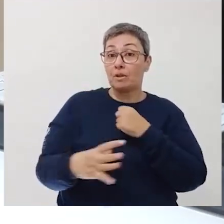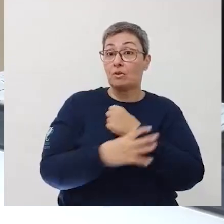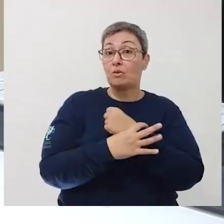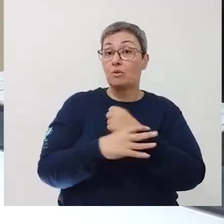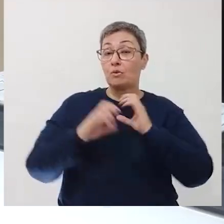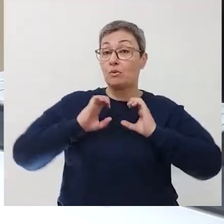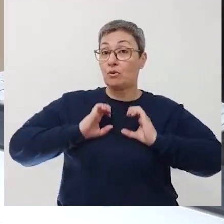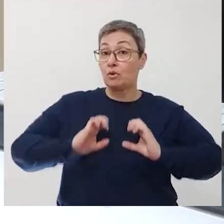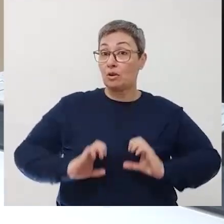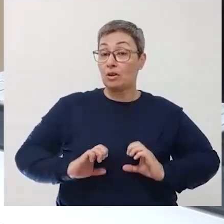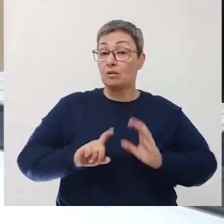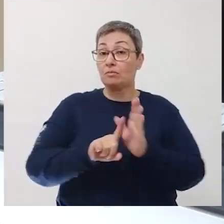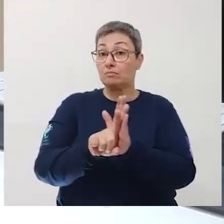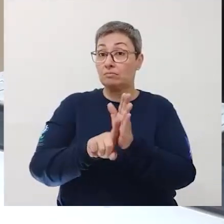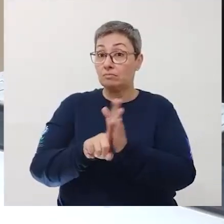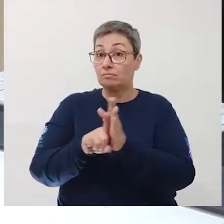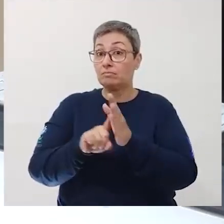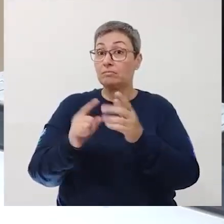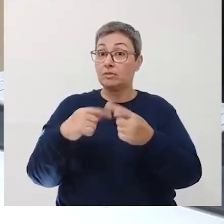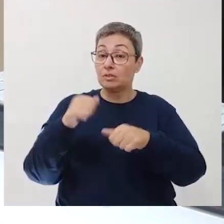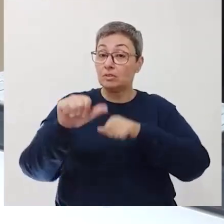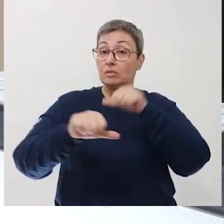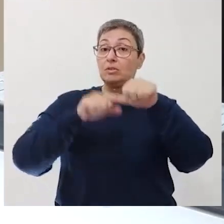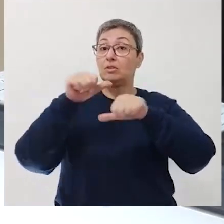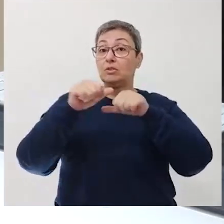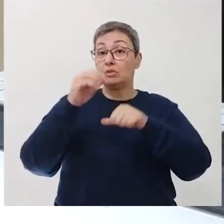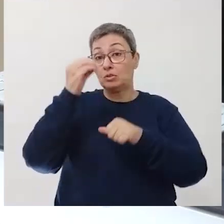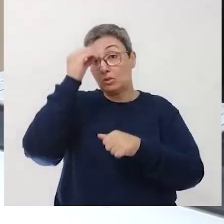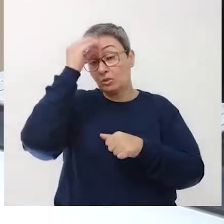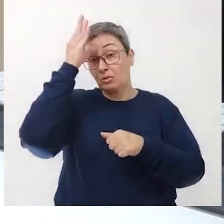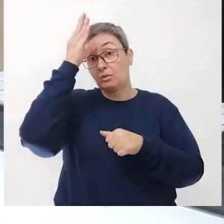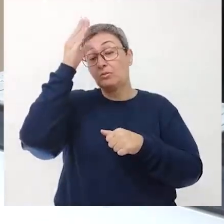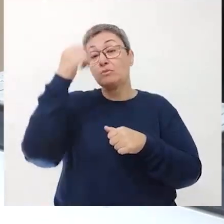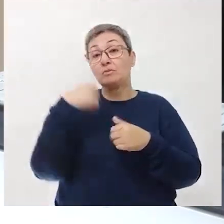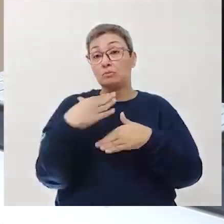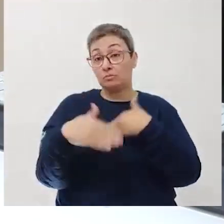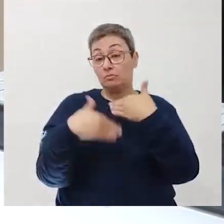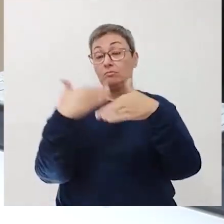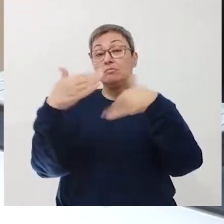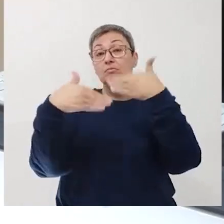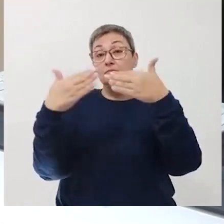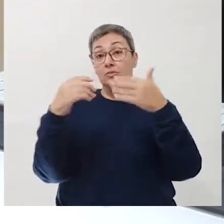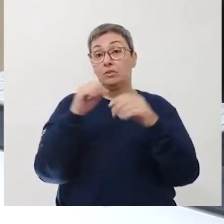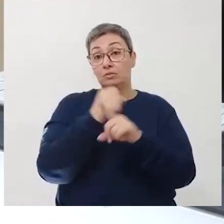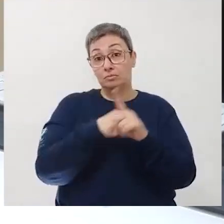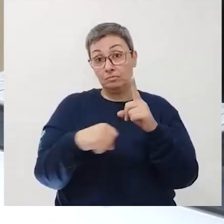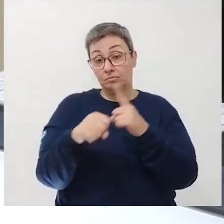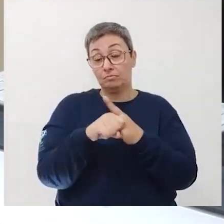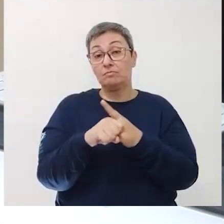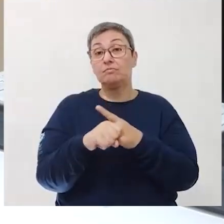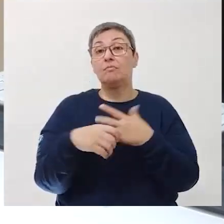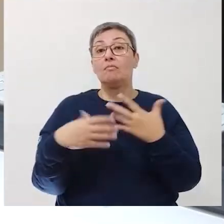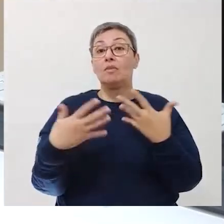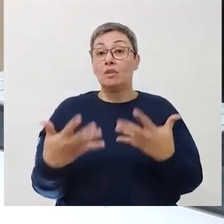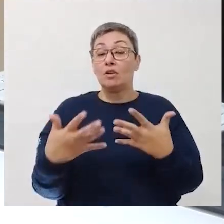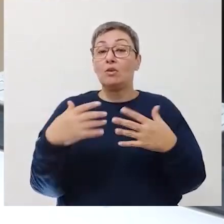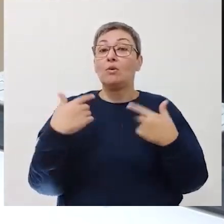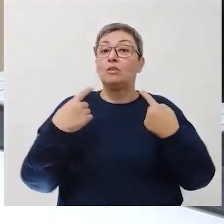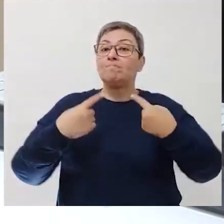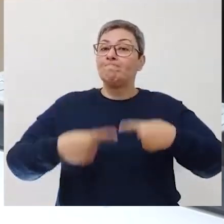para garantir a ética na pesquisa e a transformação do conhecimento em desenvolvimento social.